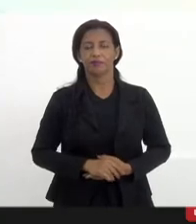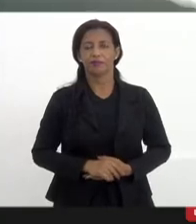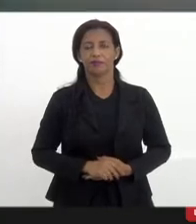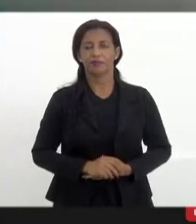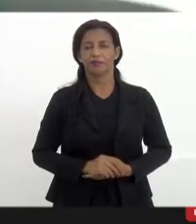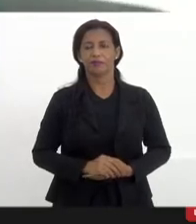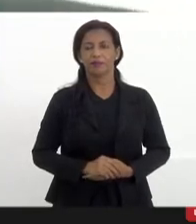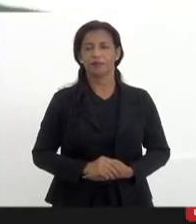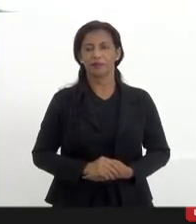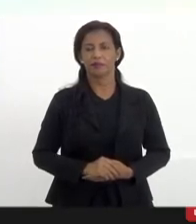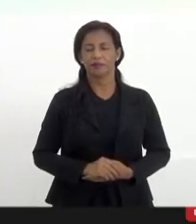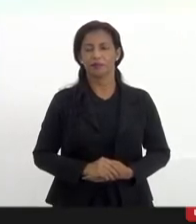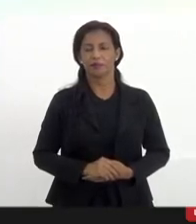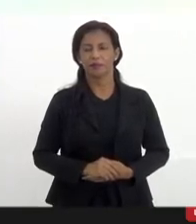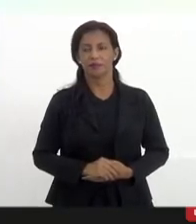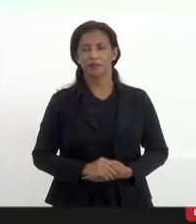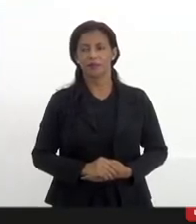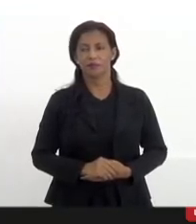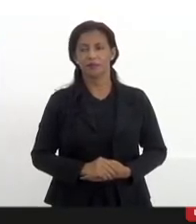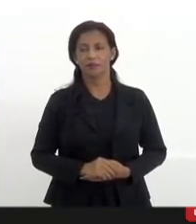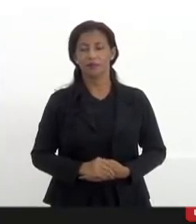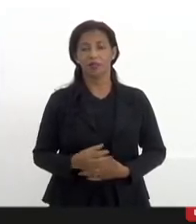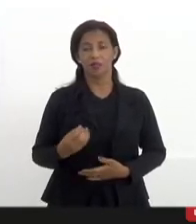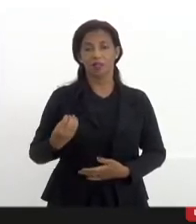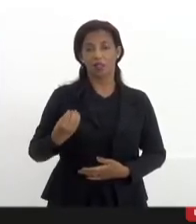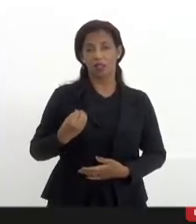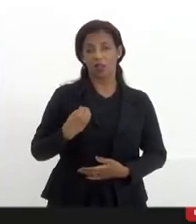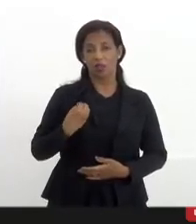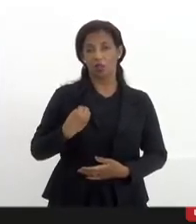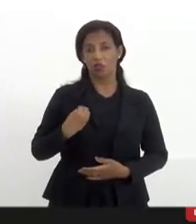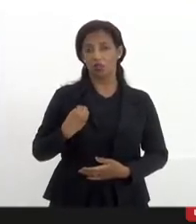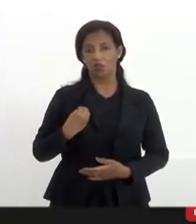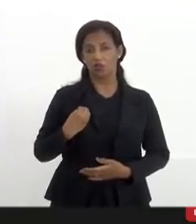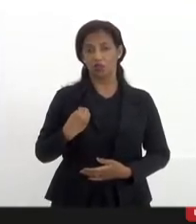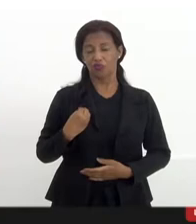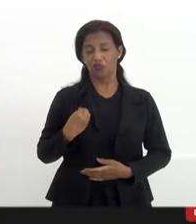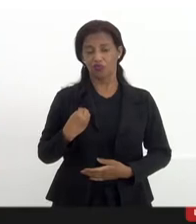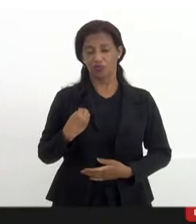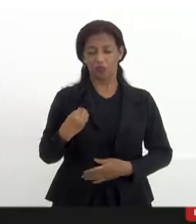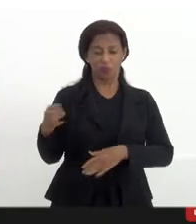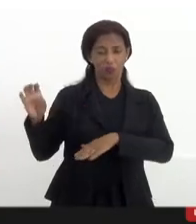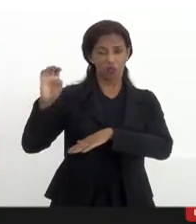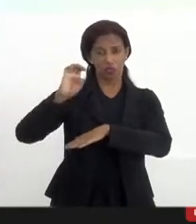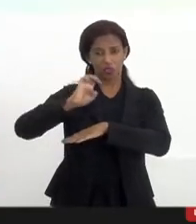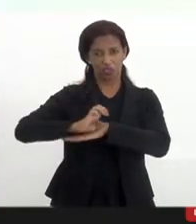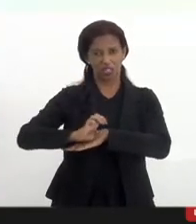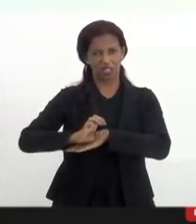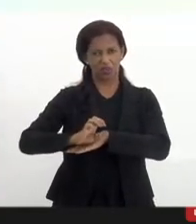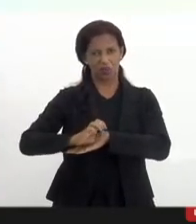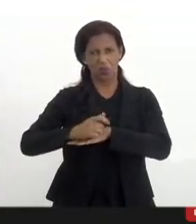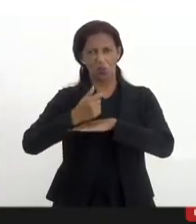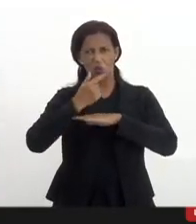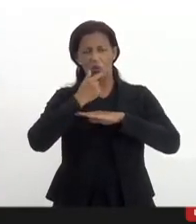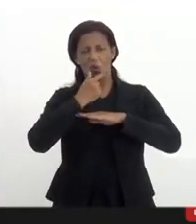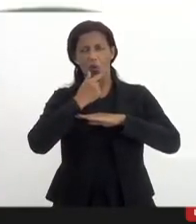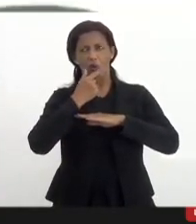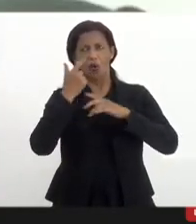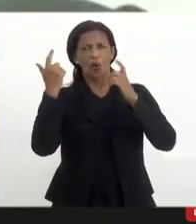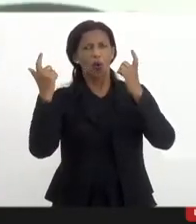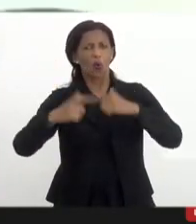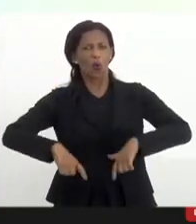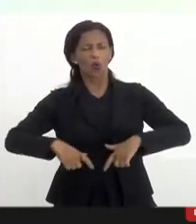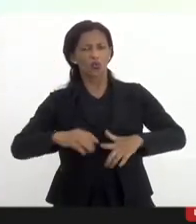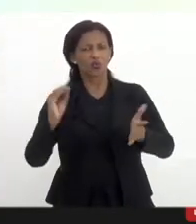de barbáries, nós não vivemos numa civilização, onde a hipocrisia é o que predomina